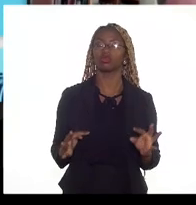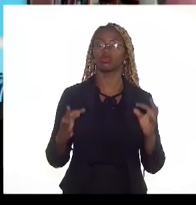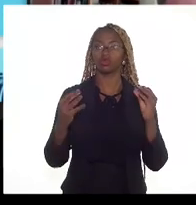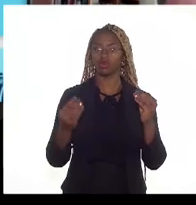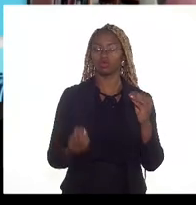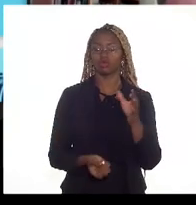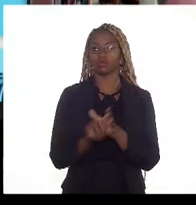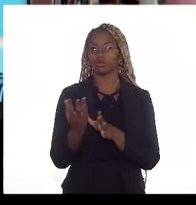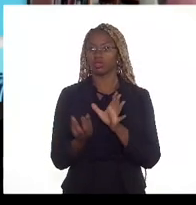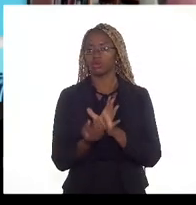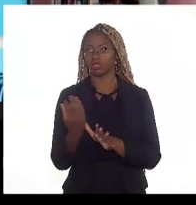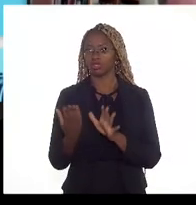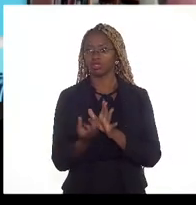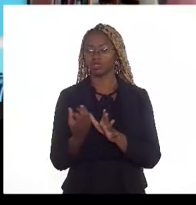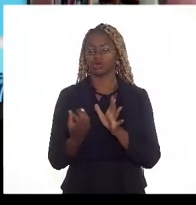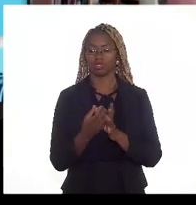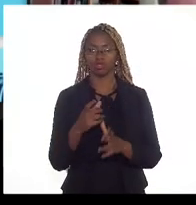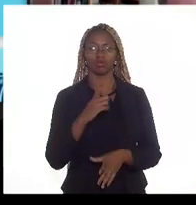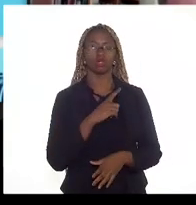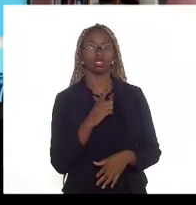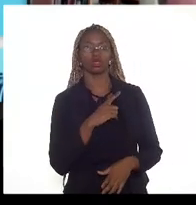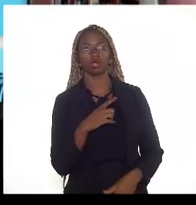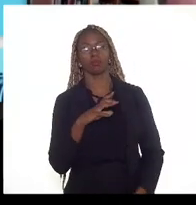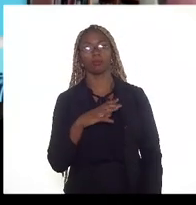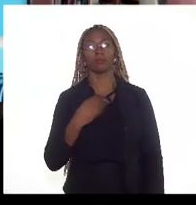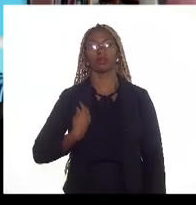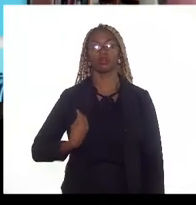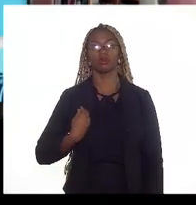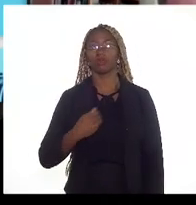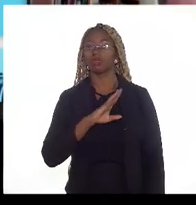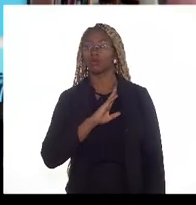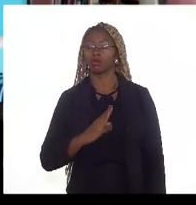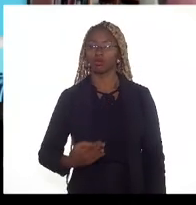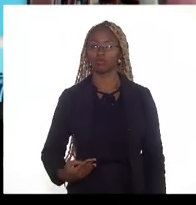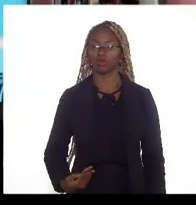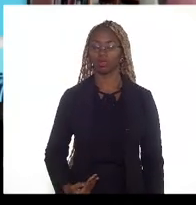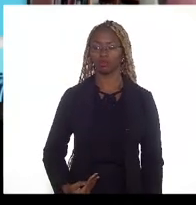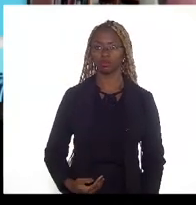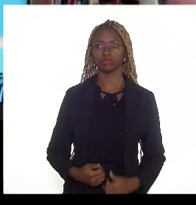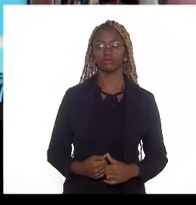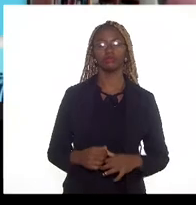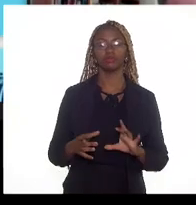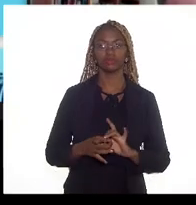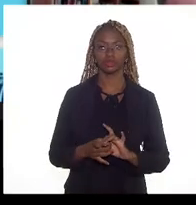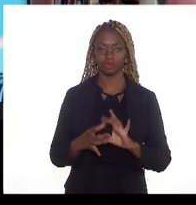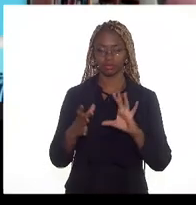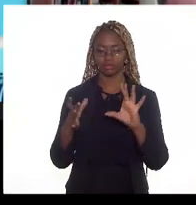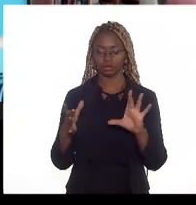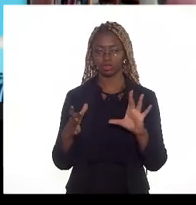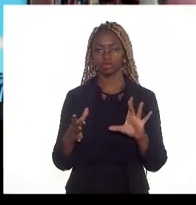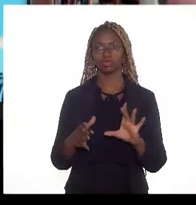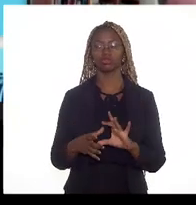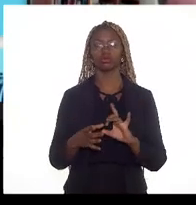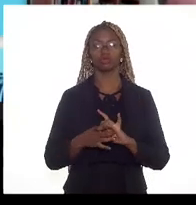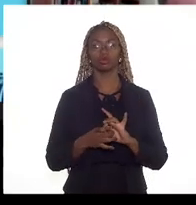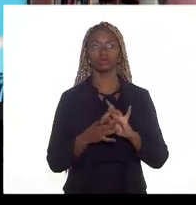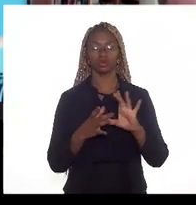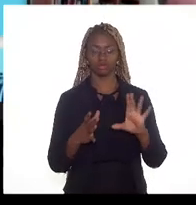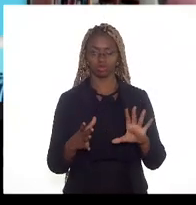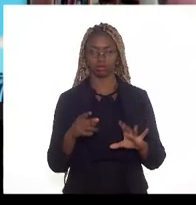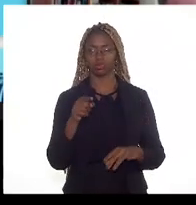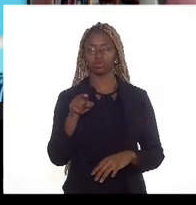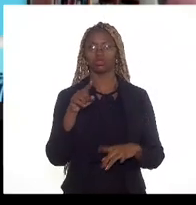sobre o qual vão incidir as participações governamentais permitem é um volume